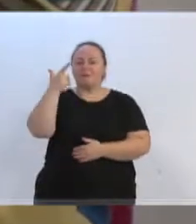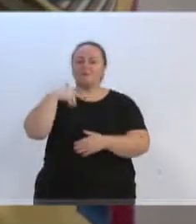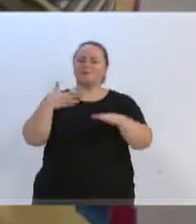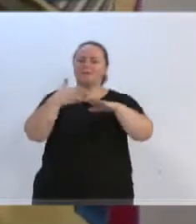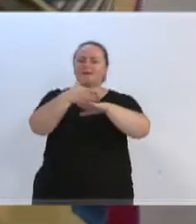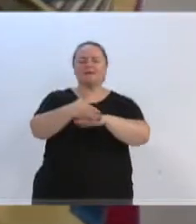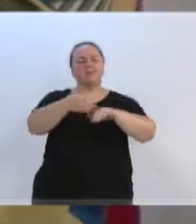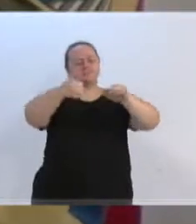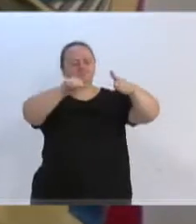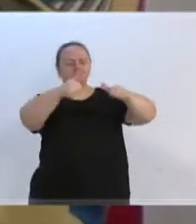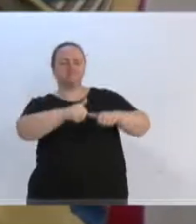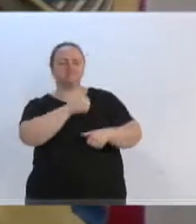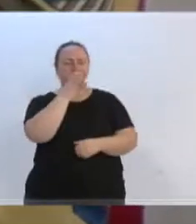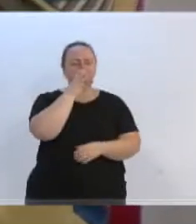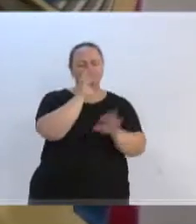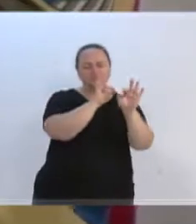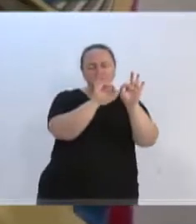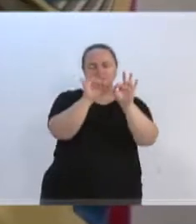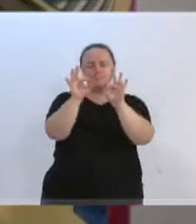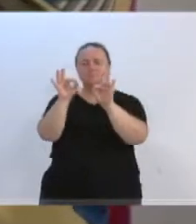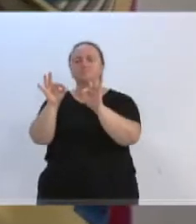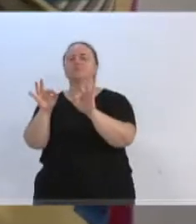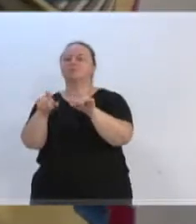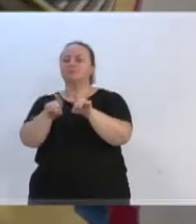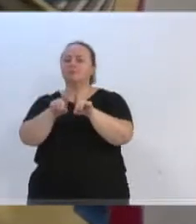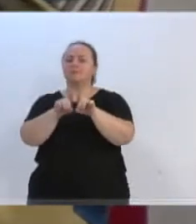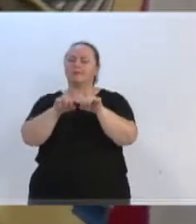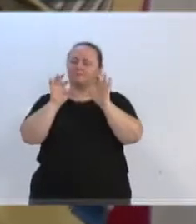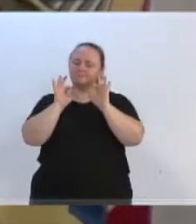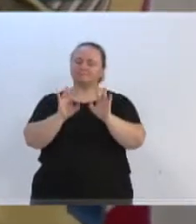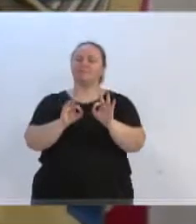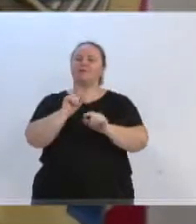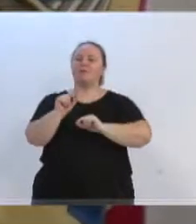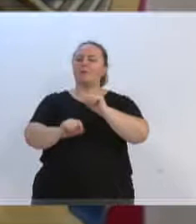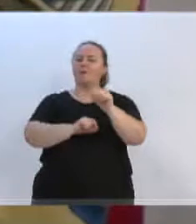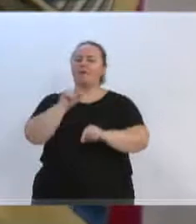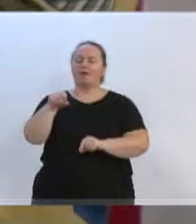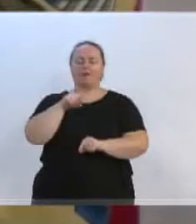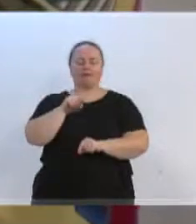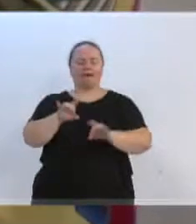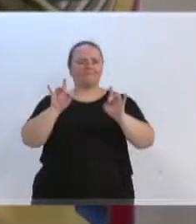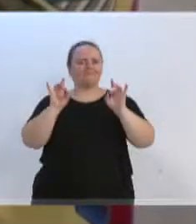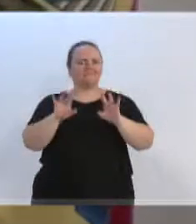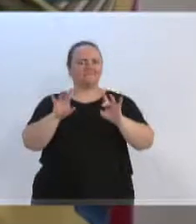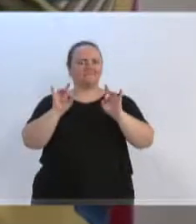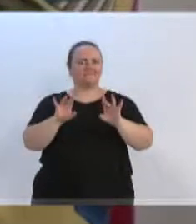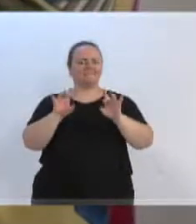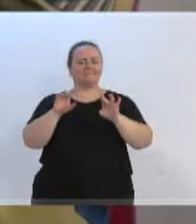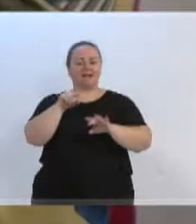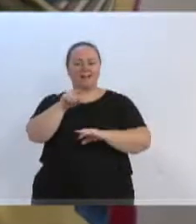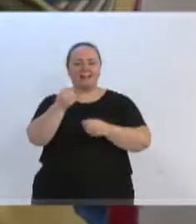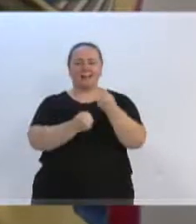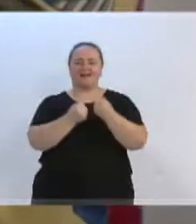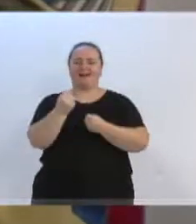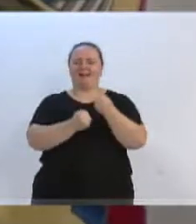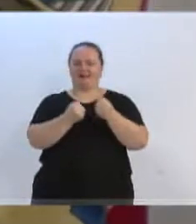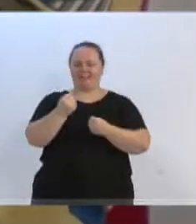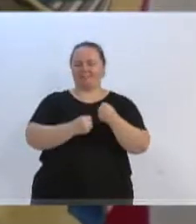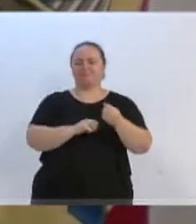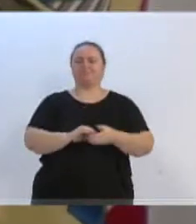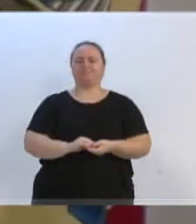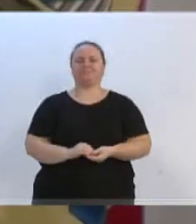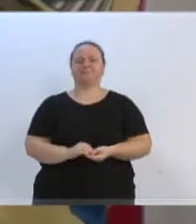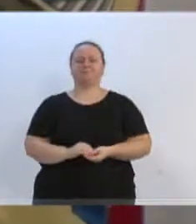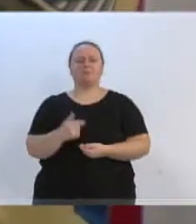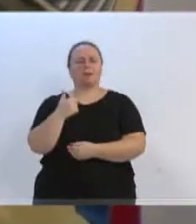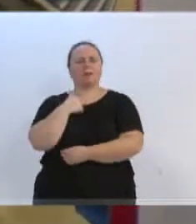poder analisar, para poder olhar e conferir as raridades que lá se encontravam. Tive a oportunidade de ver